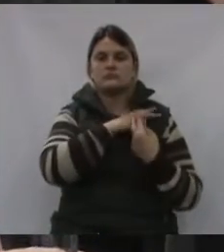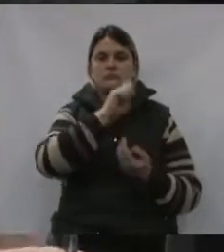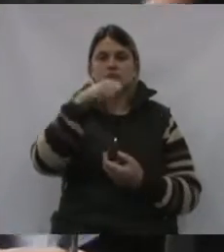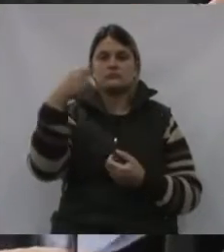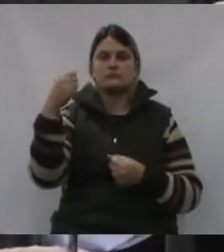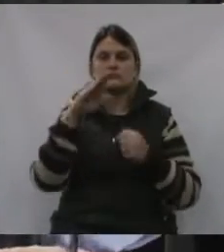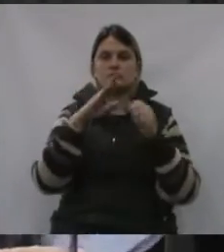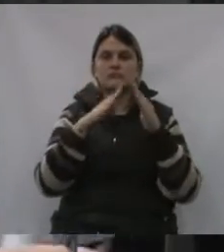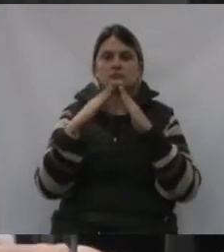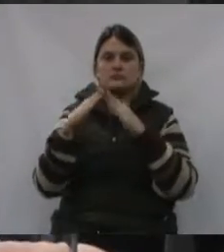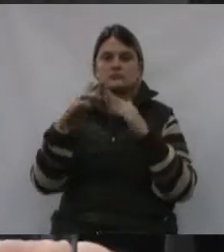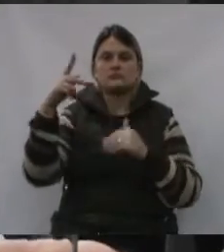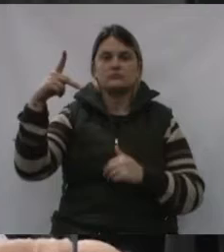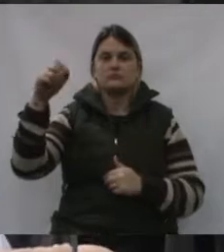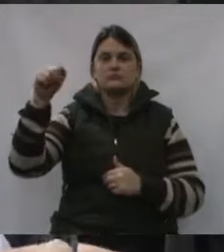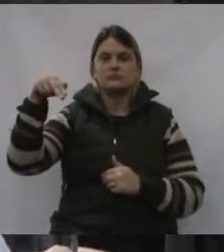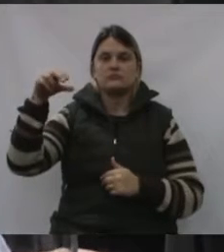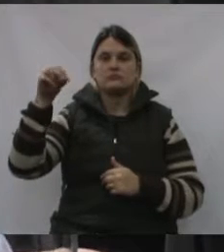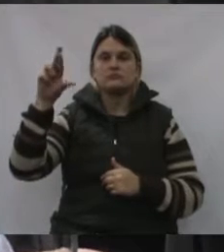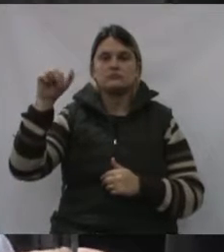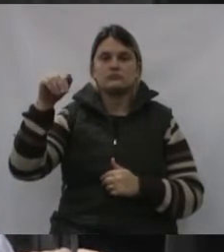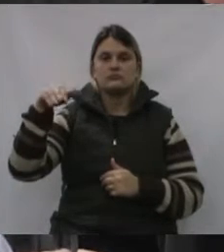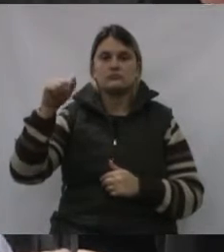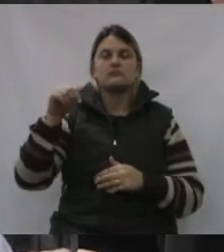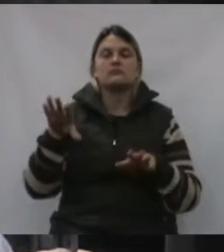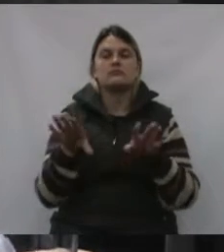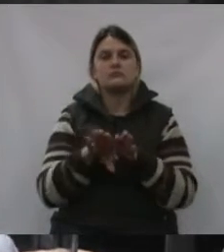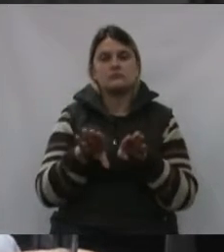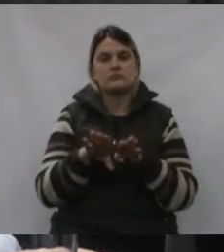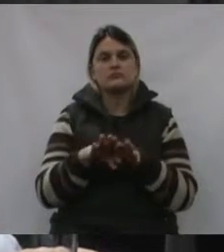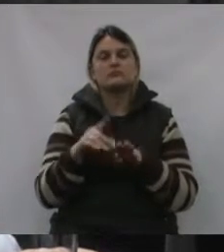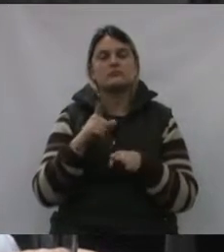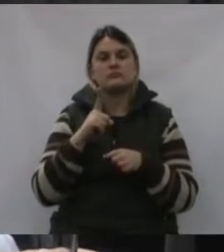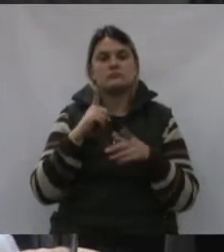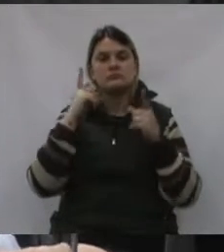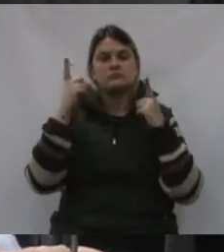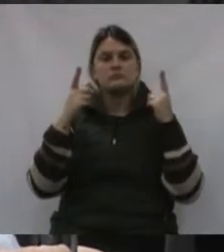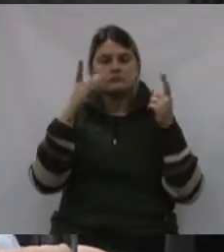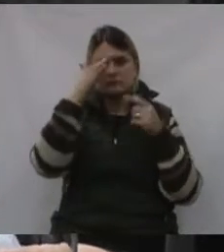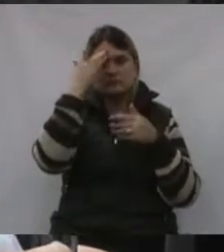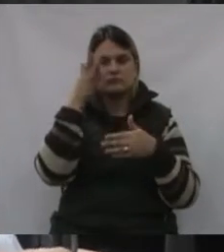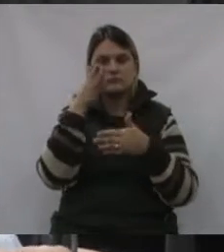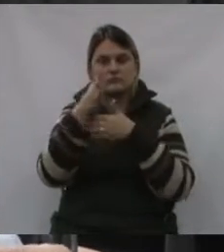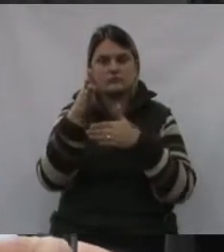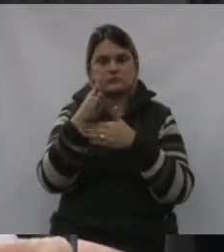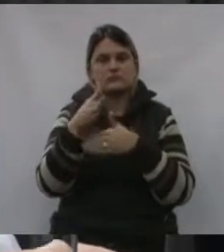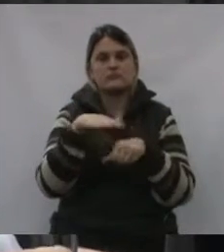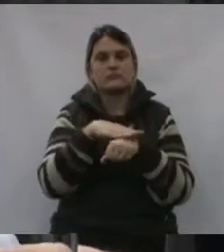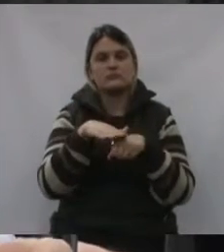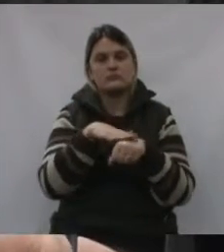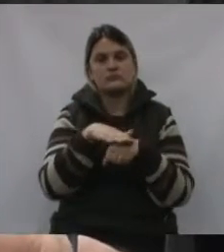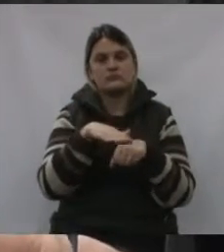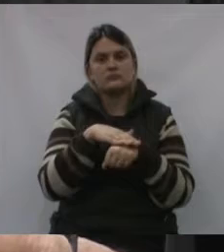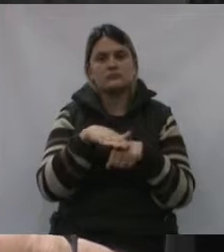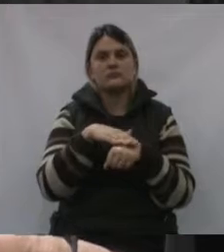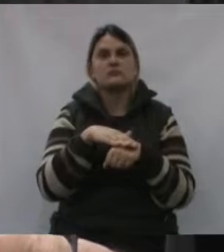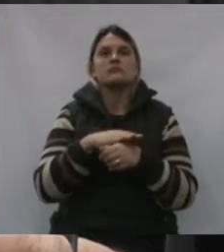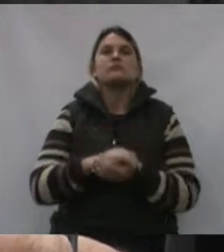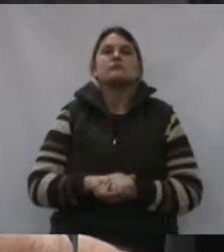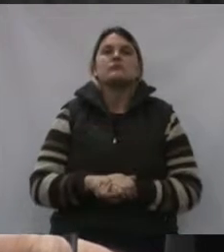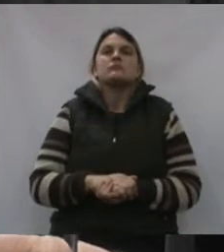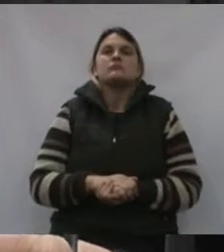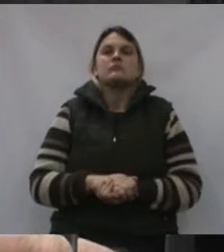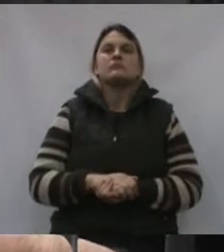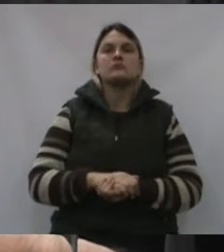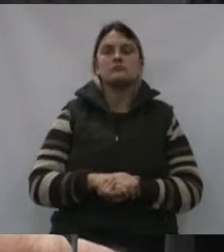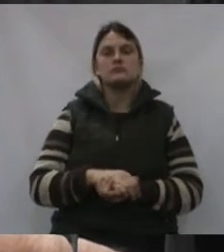do Panorama, o qual também foi bastante procurado pelos munícipes ali e a